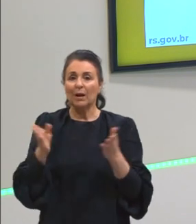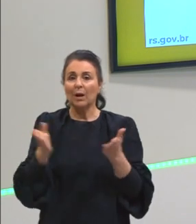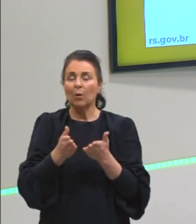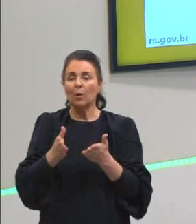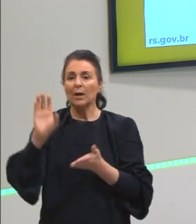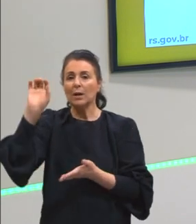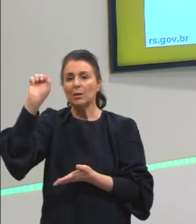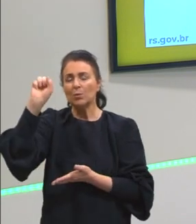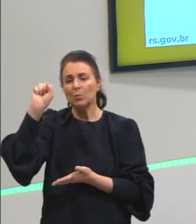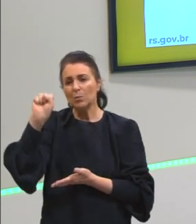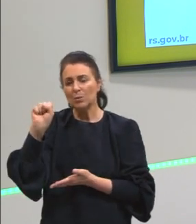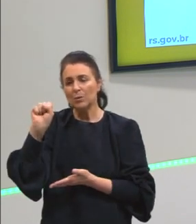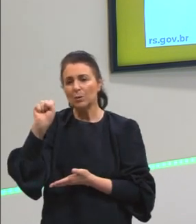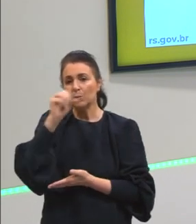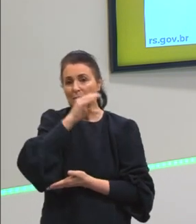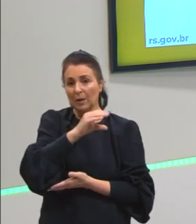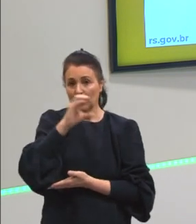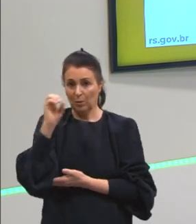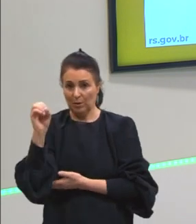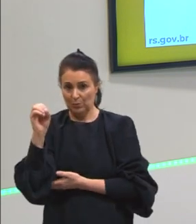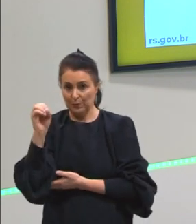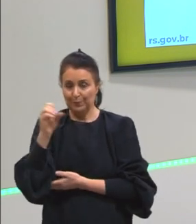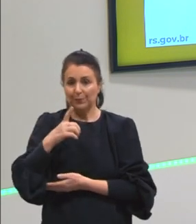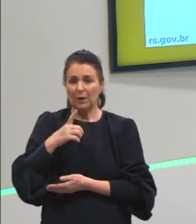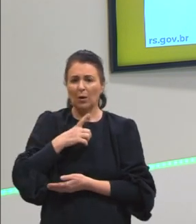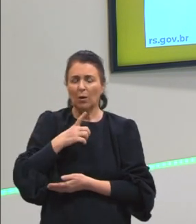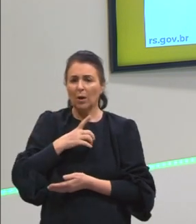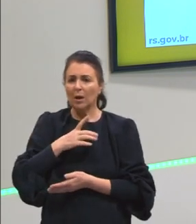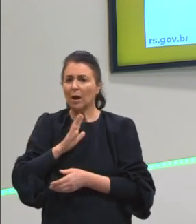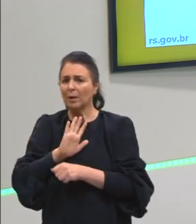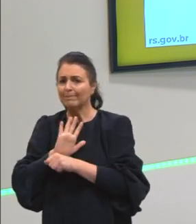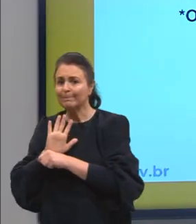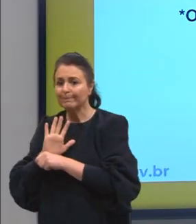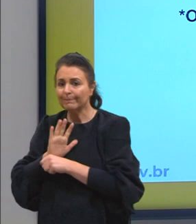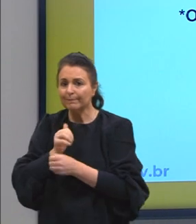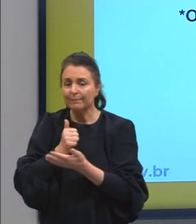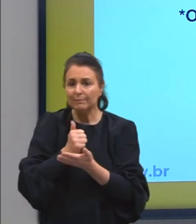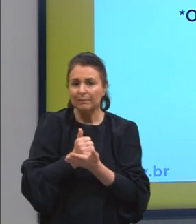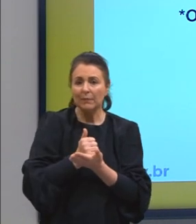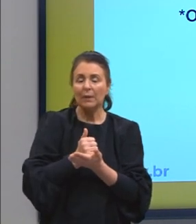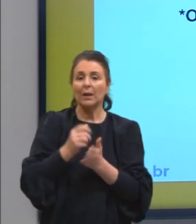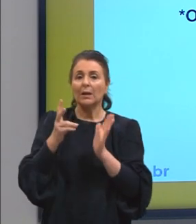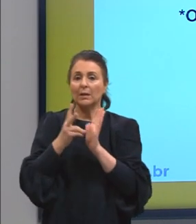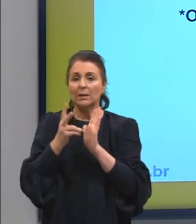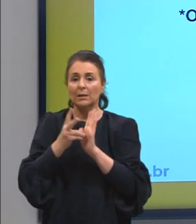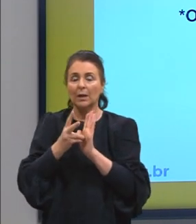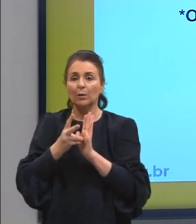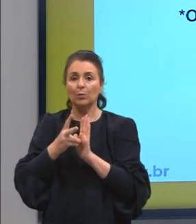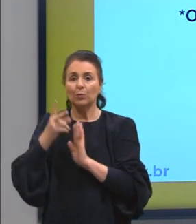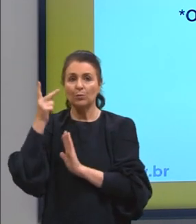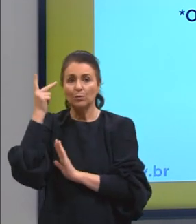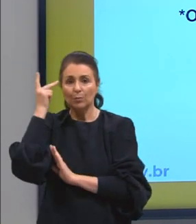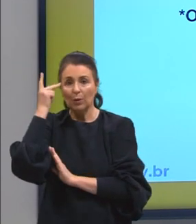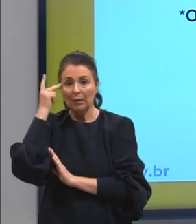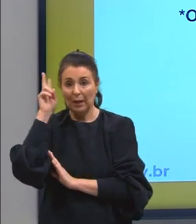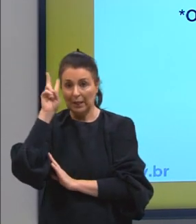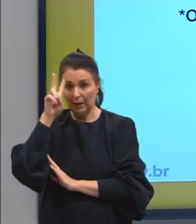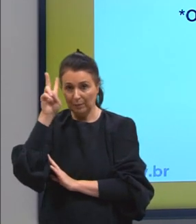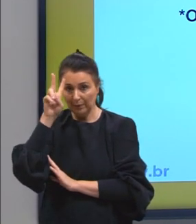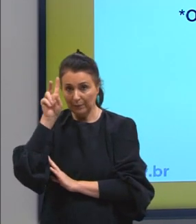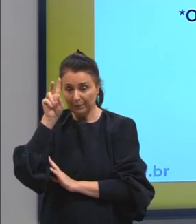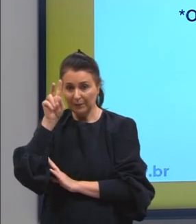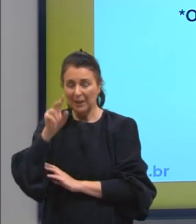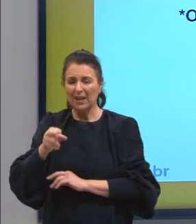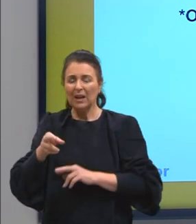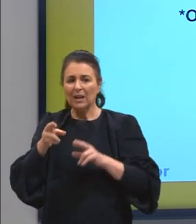centro-oeste. Olha, as contribuições, então, são indígenas, os paulistas, lembra que aqui os paulistas na